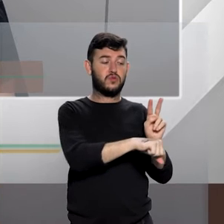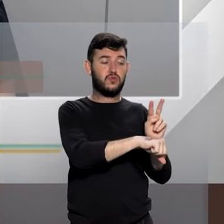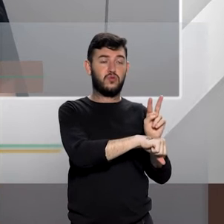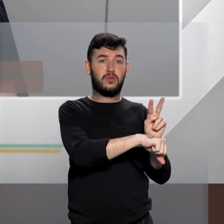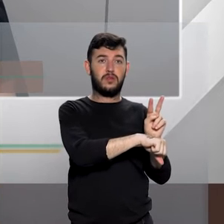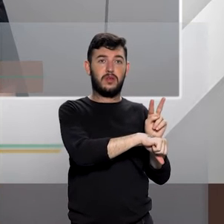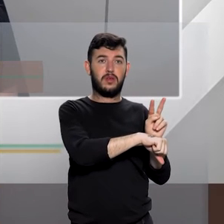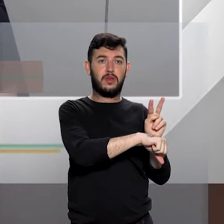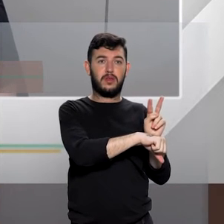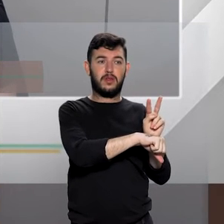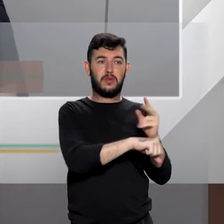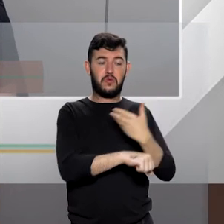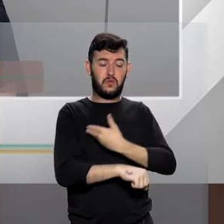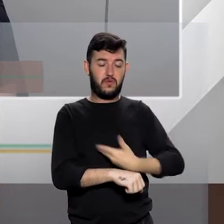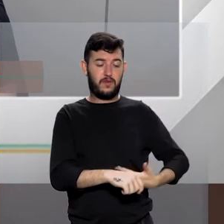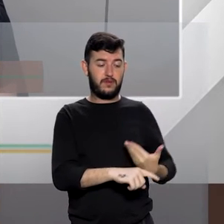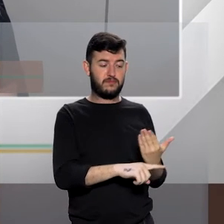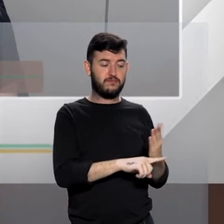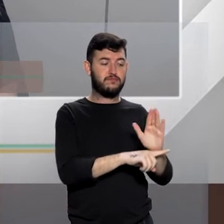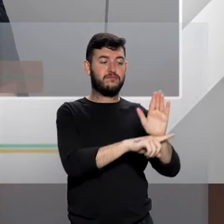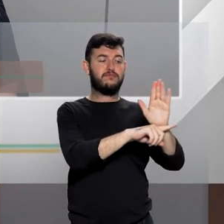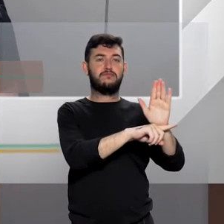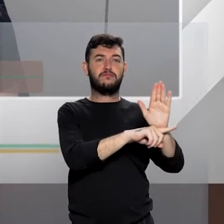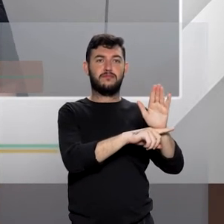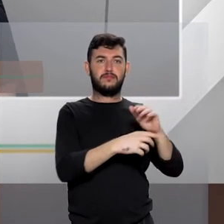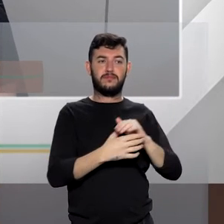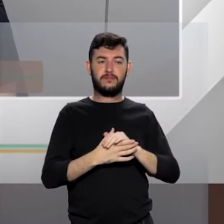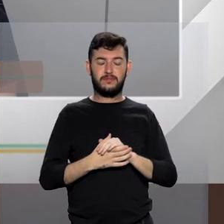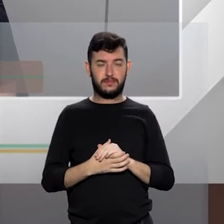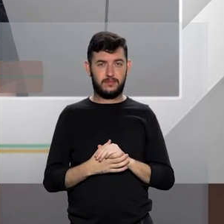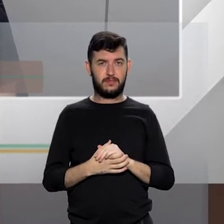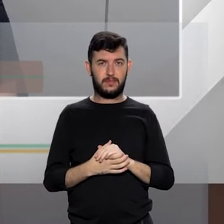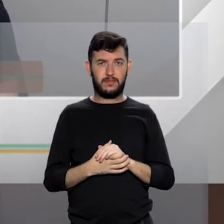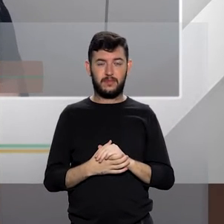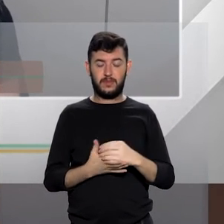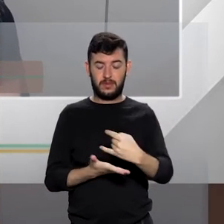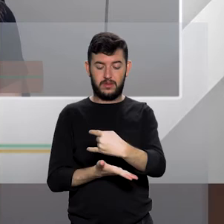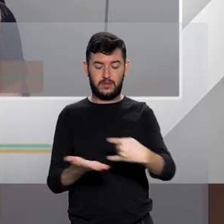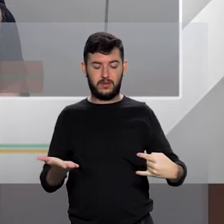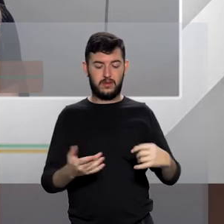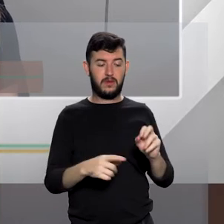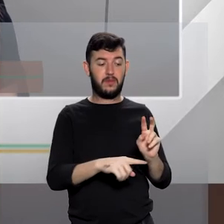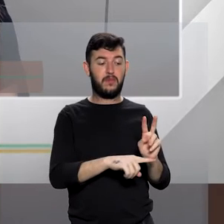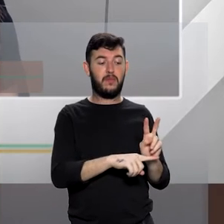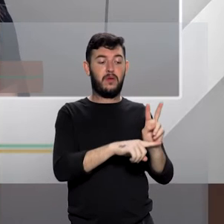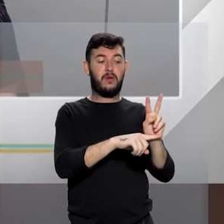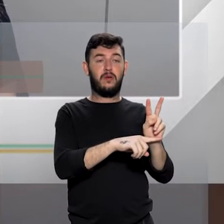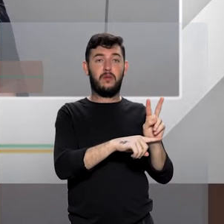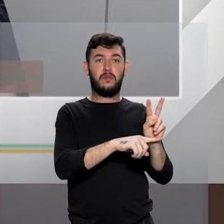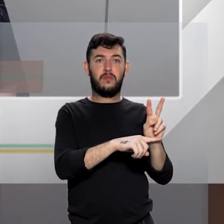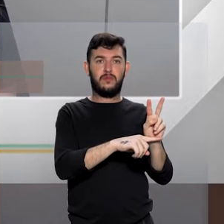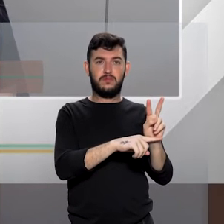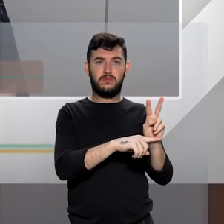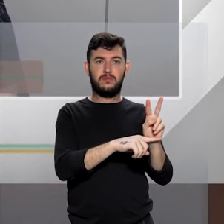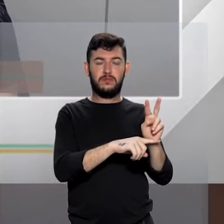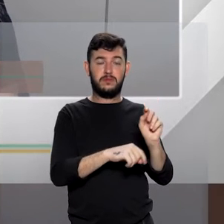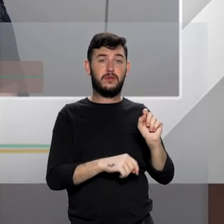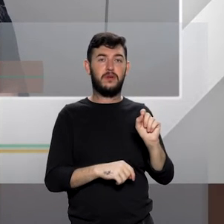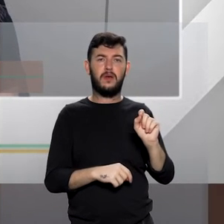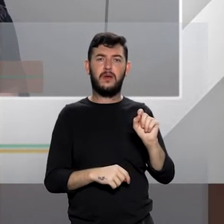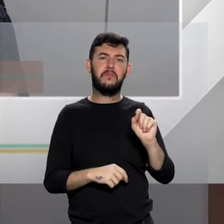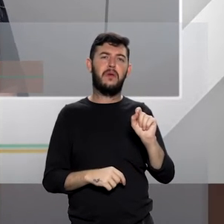Estado. As medidas protetivas, elas vêm exatamente para preencher essa necessidade